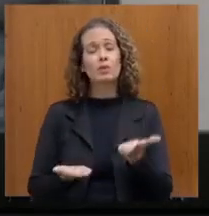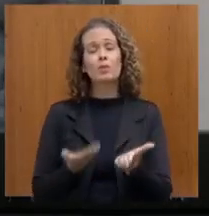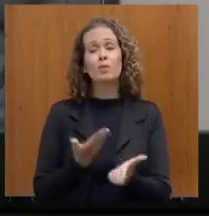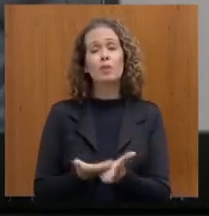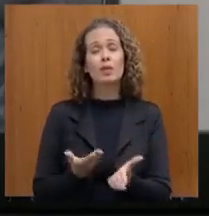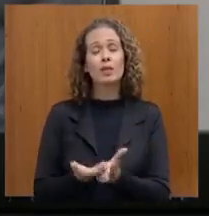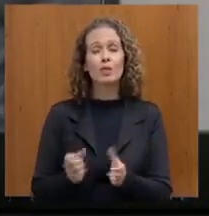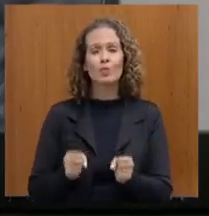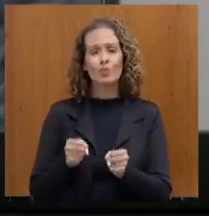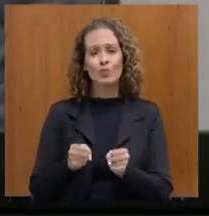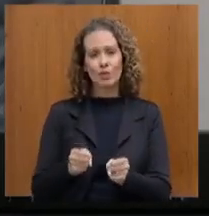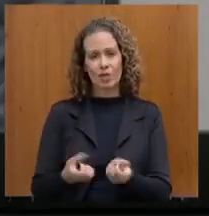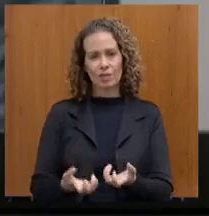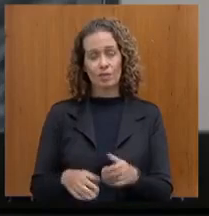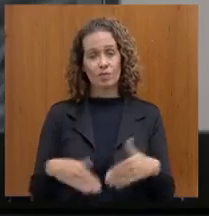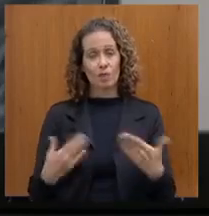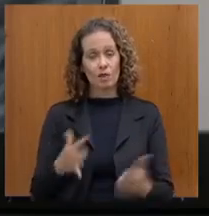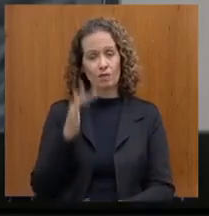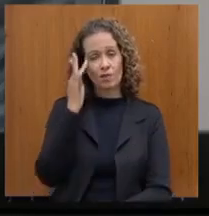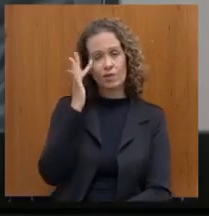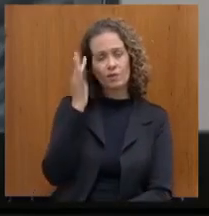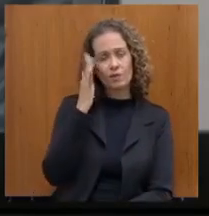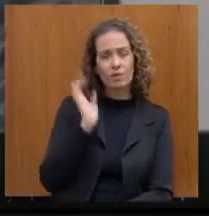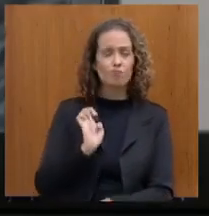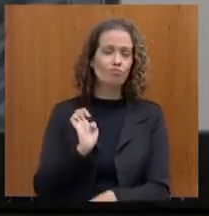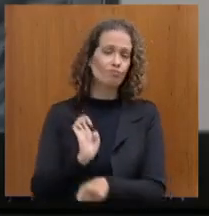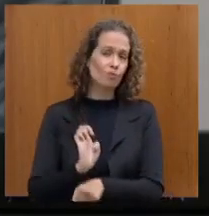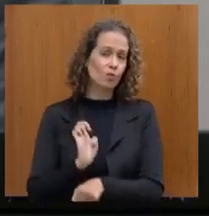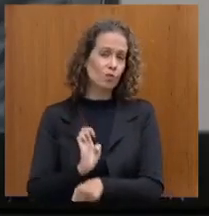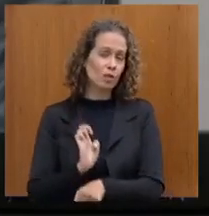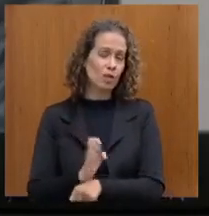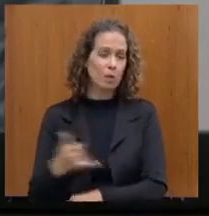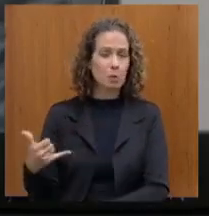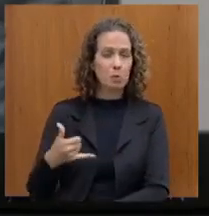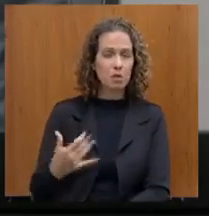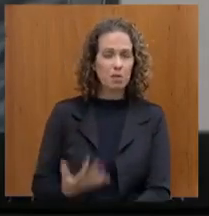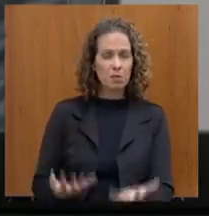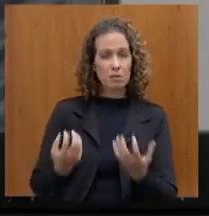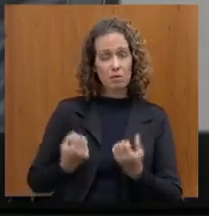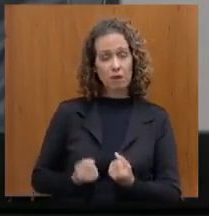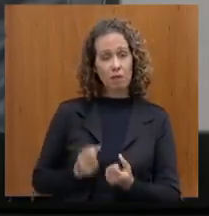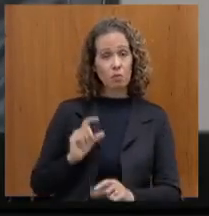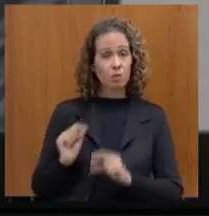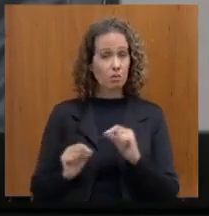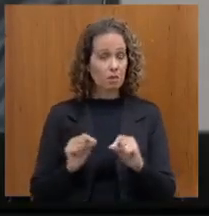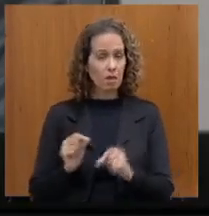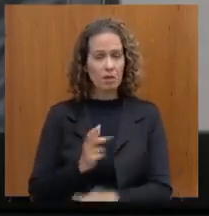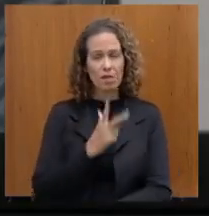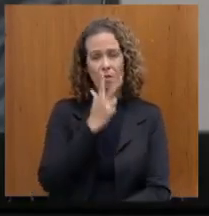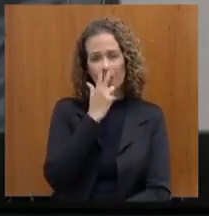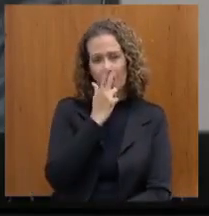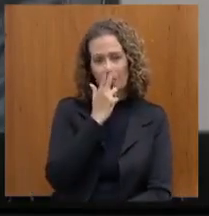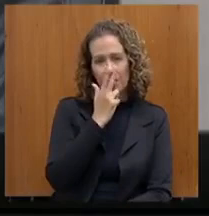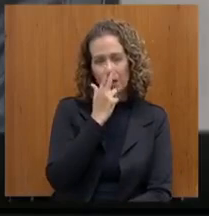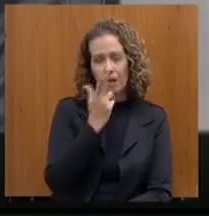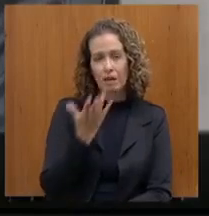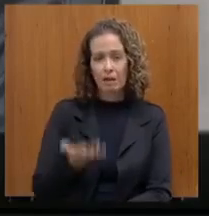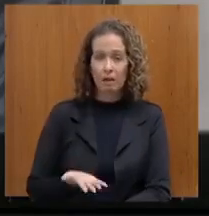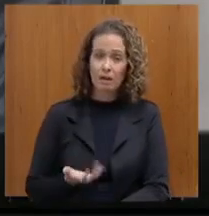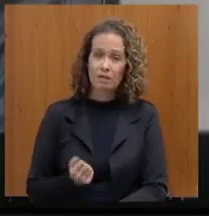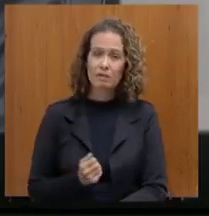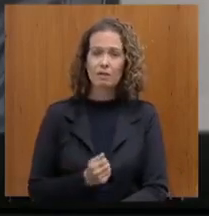a gente adotar a filosofia do Estado mínimo, que a tendência parece partir para tudo quanto é,